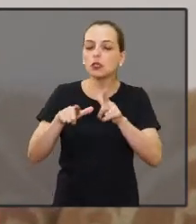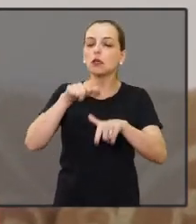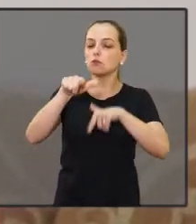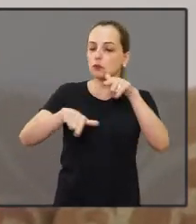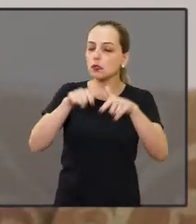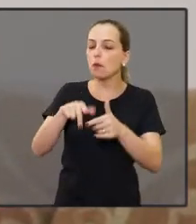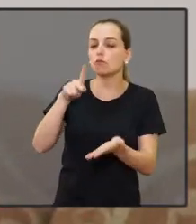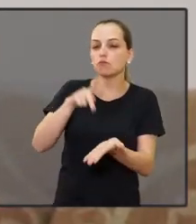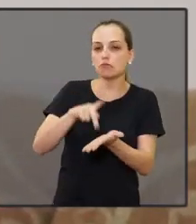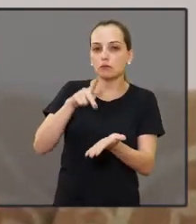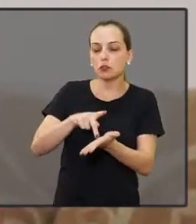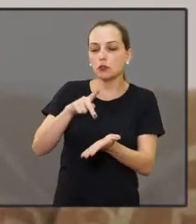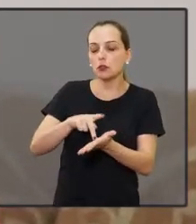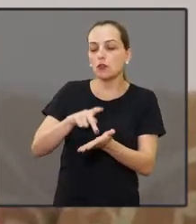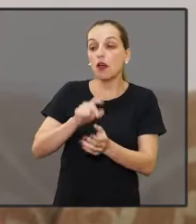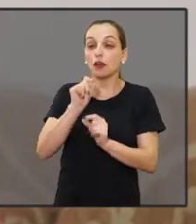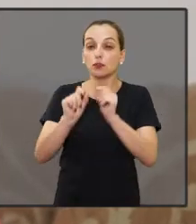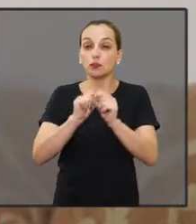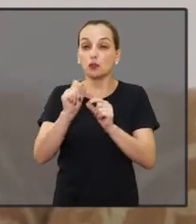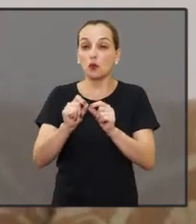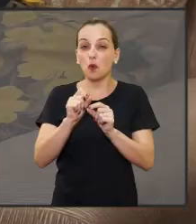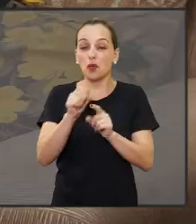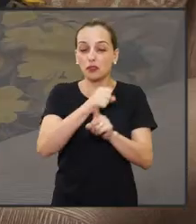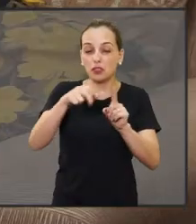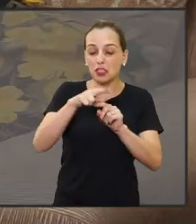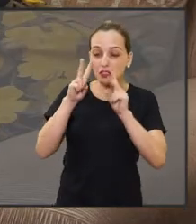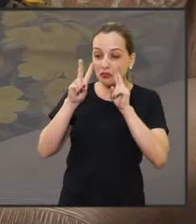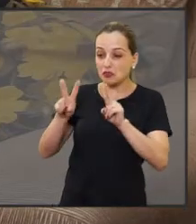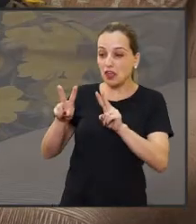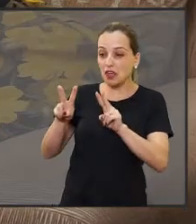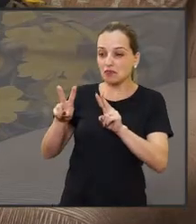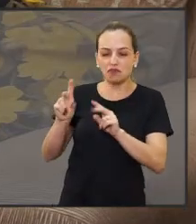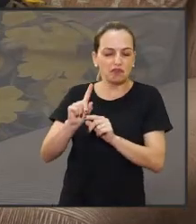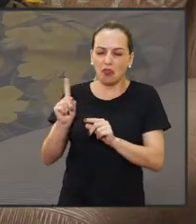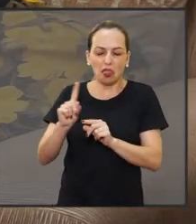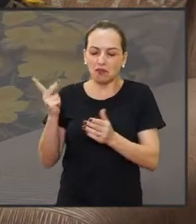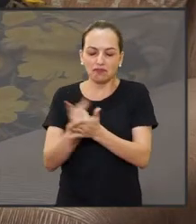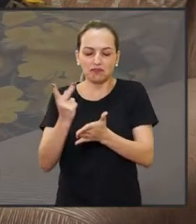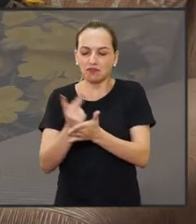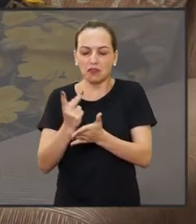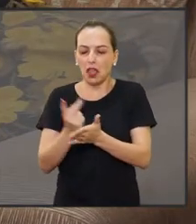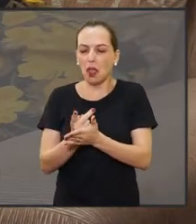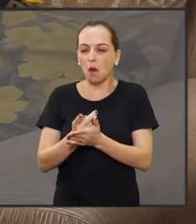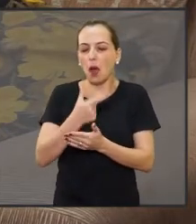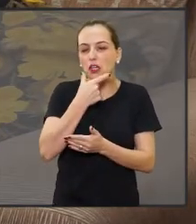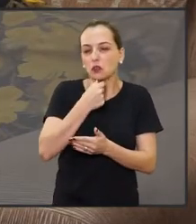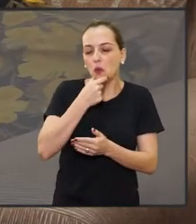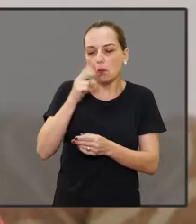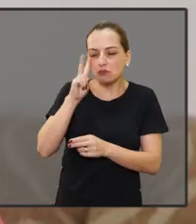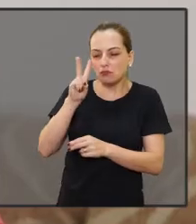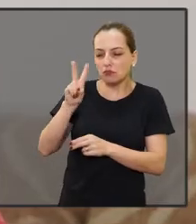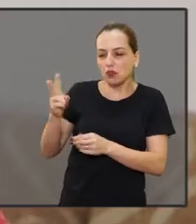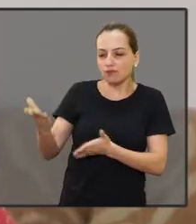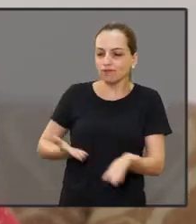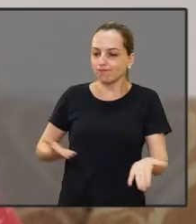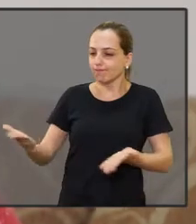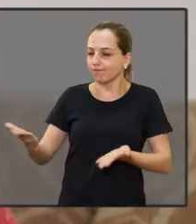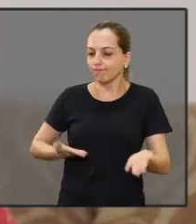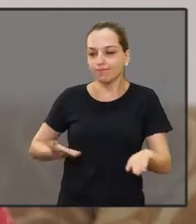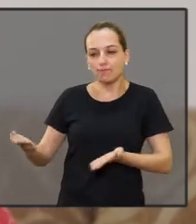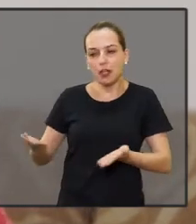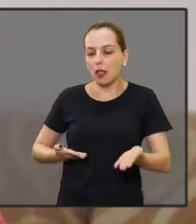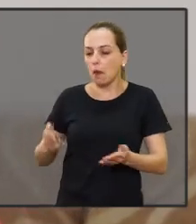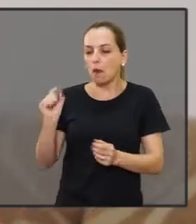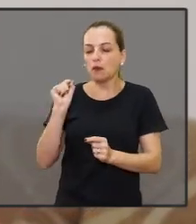conquistar a frente no mercado de trabalho, e isso não é visto pela sociedade, nem pelo homem. A mulher é vista